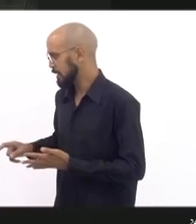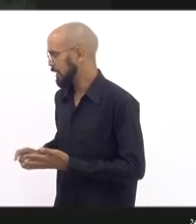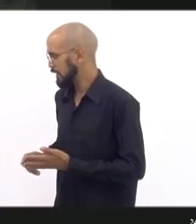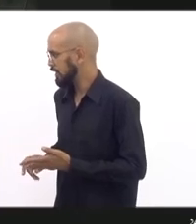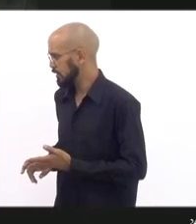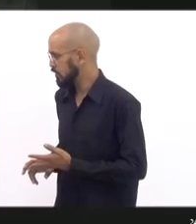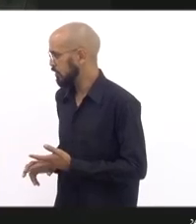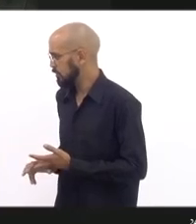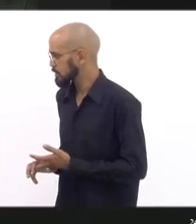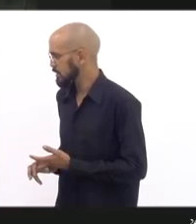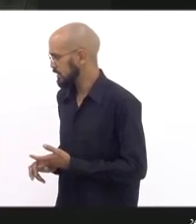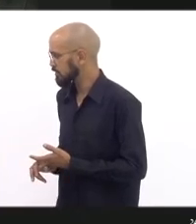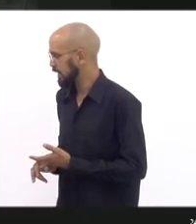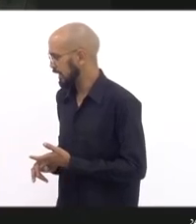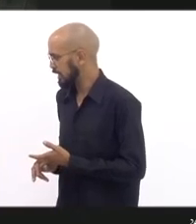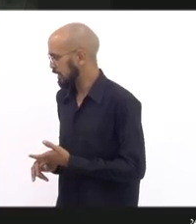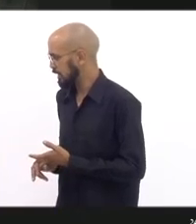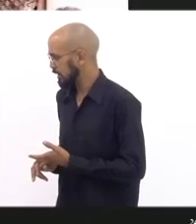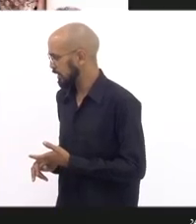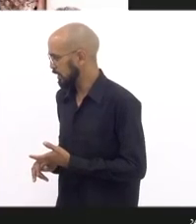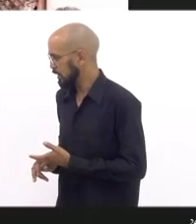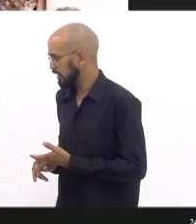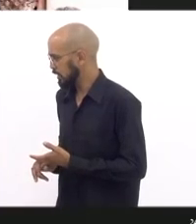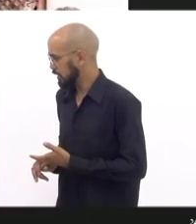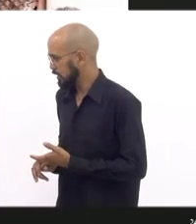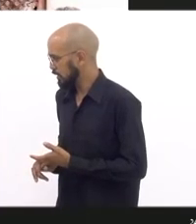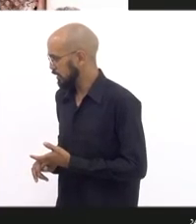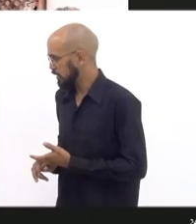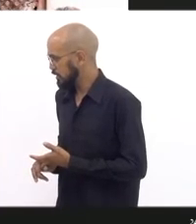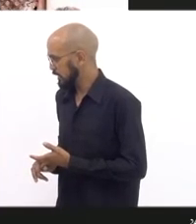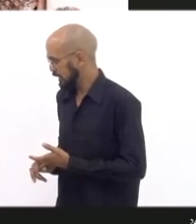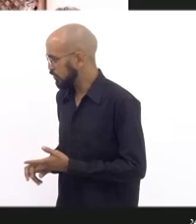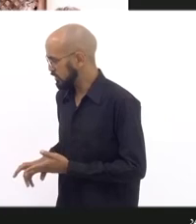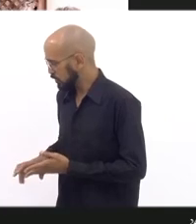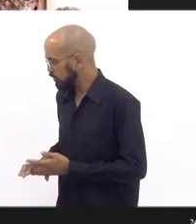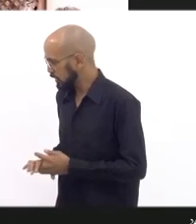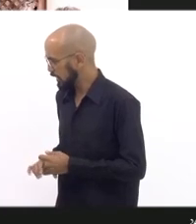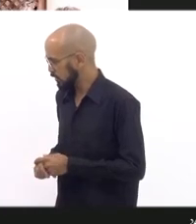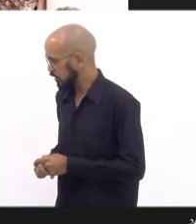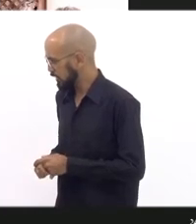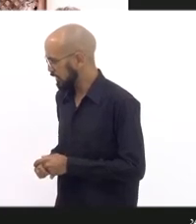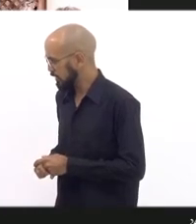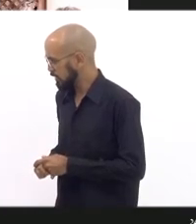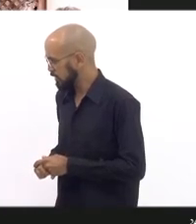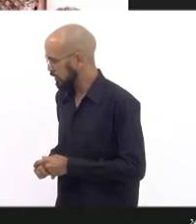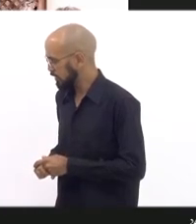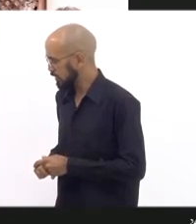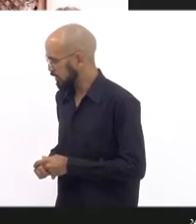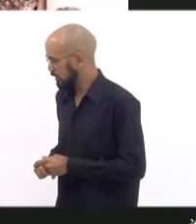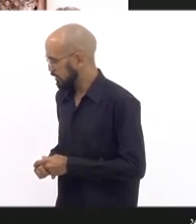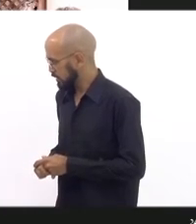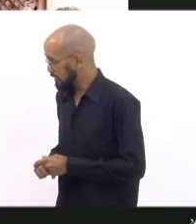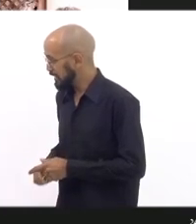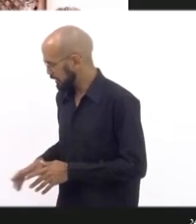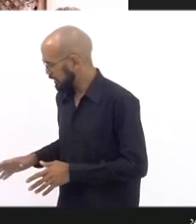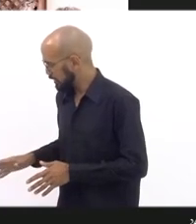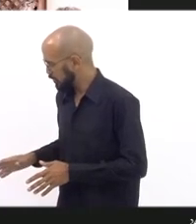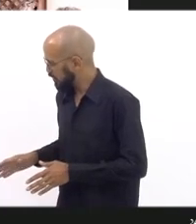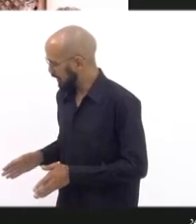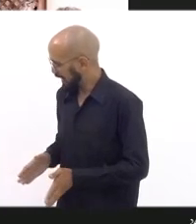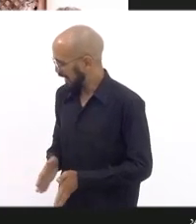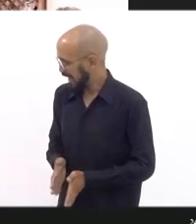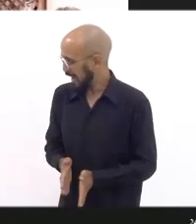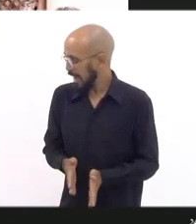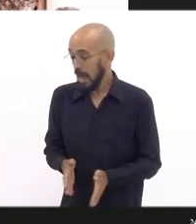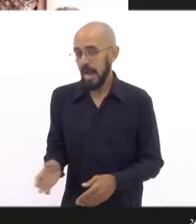Rodrigues, Daniele Magalhães, Luiz Oliveira, Mães do